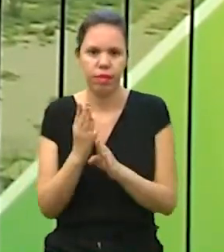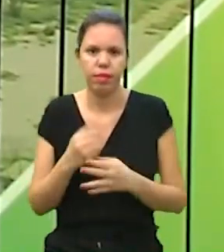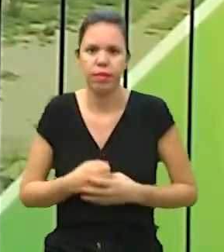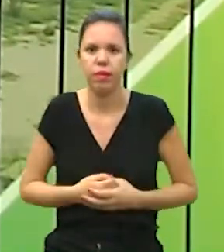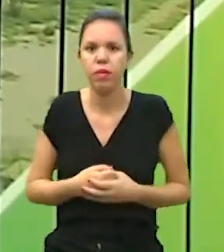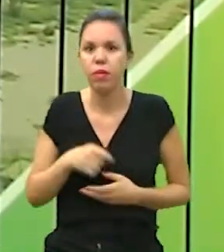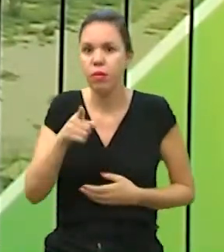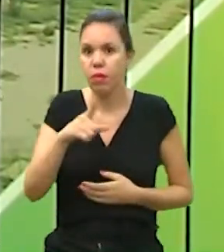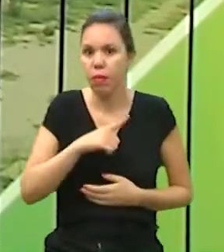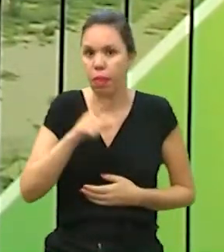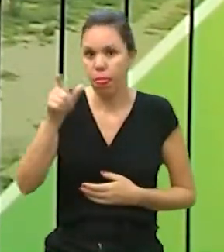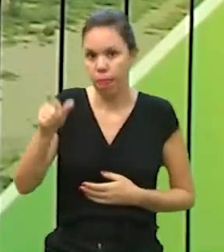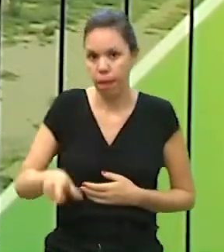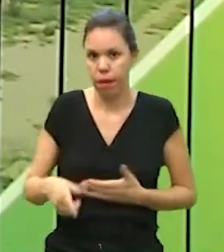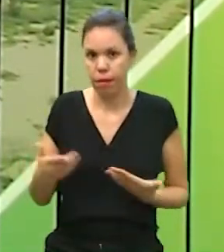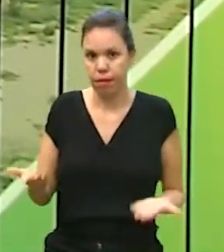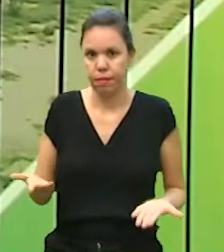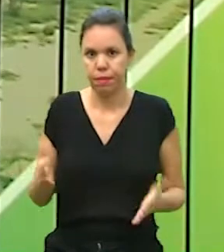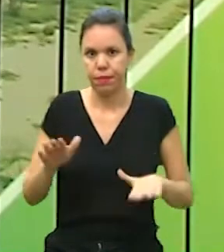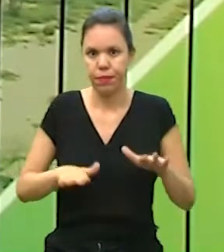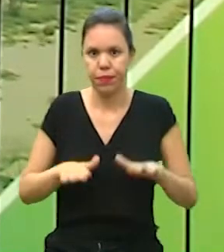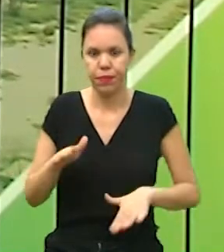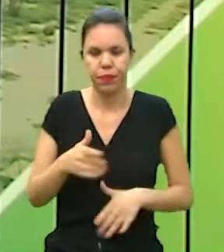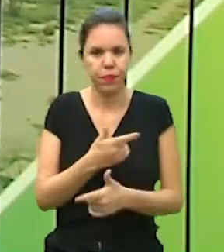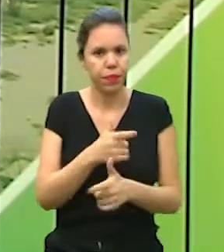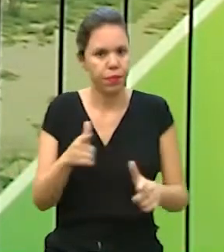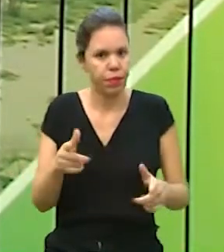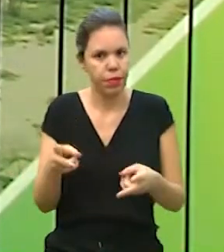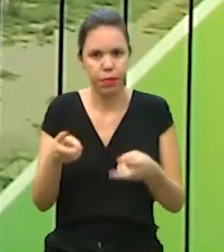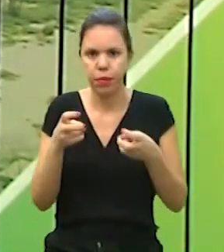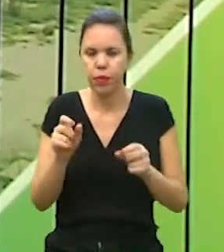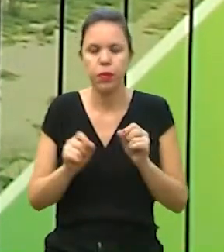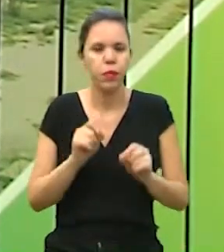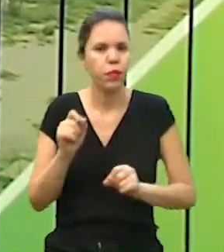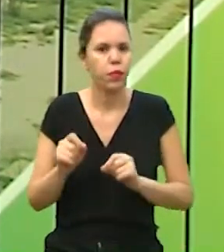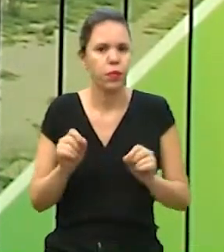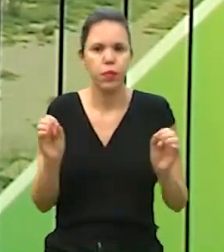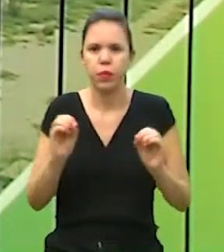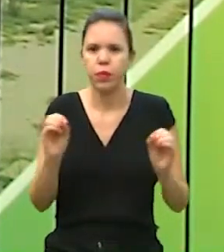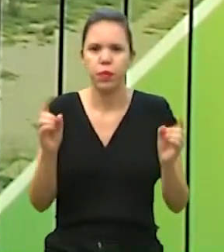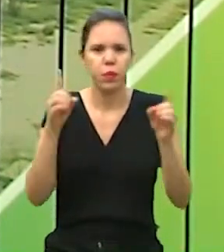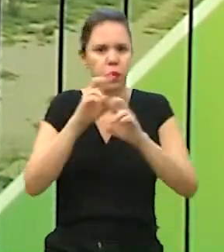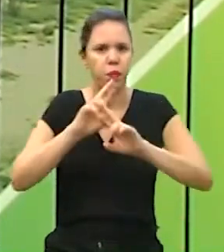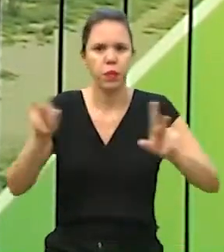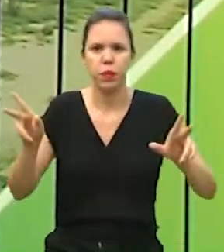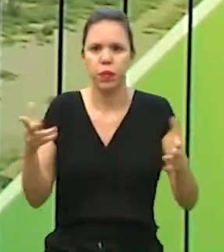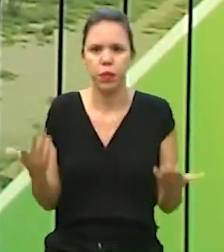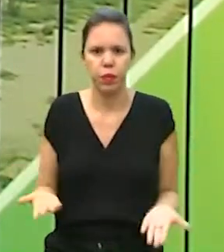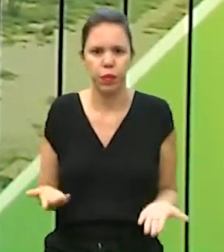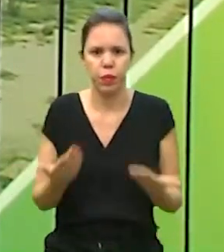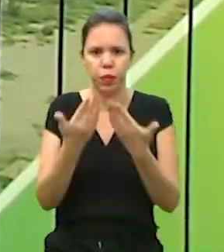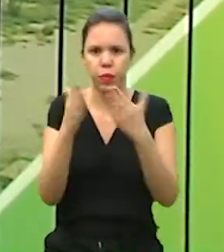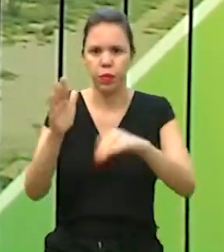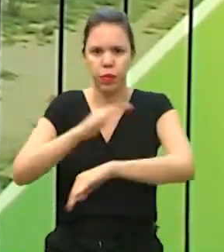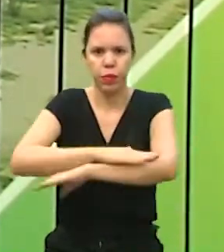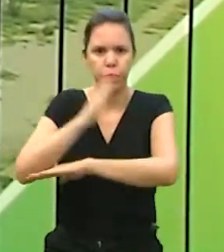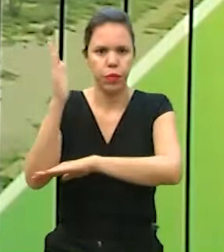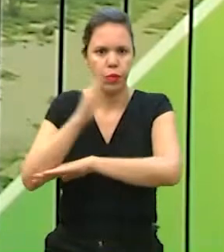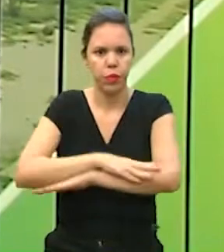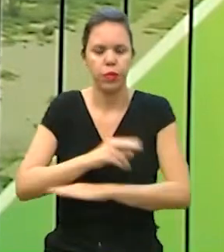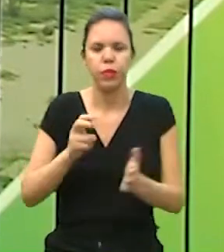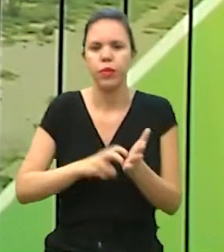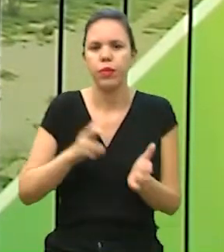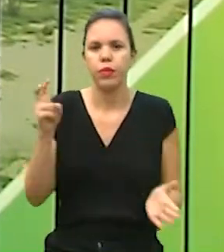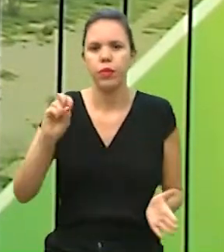identificou, né? Se você é uma dessas pessoas, provavelmente não tenha percebido nada de tão diferente assim quando abre a sua